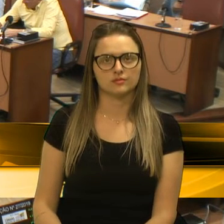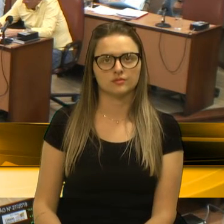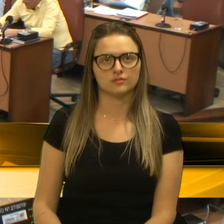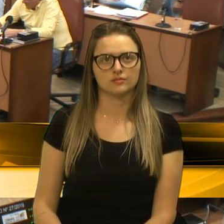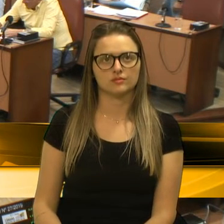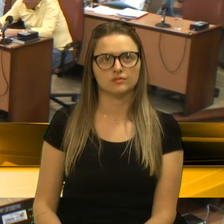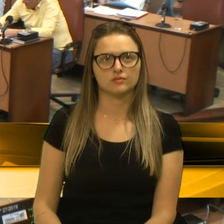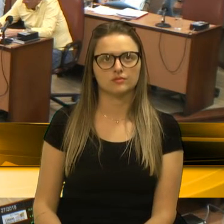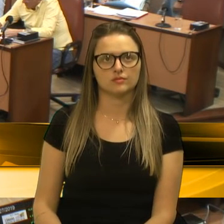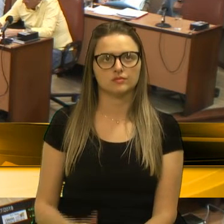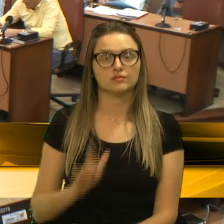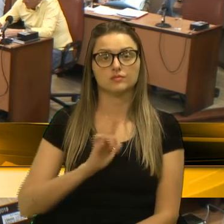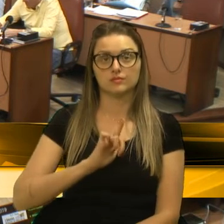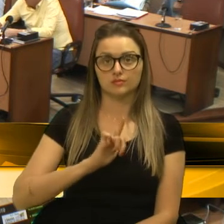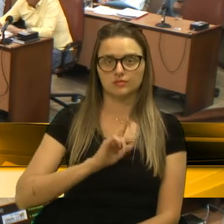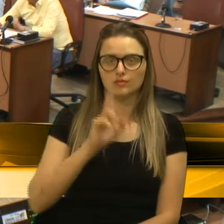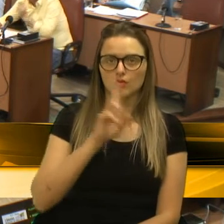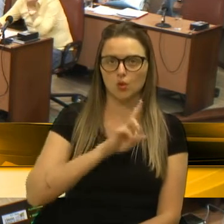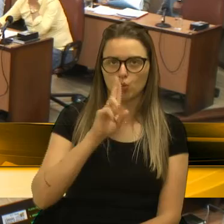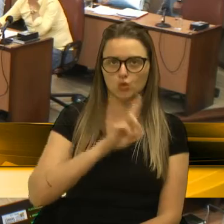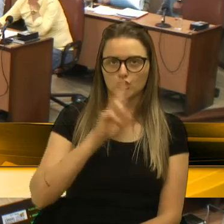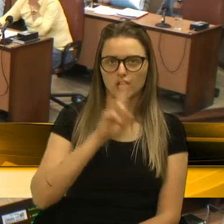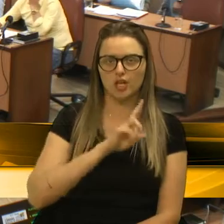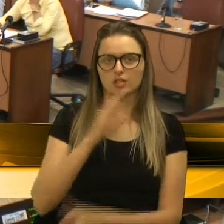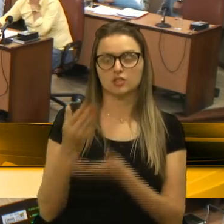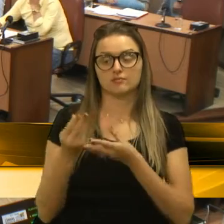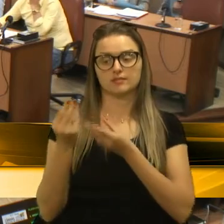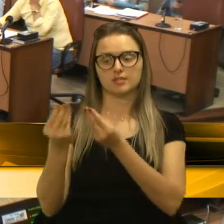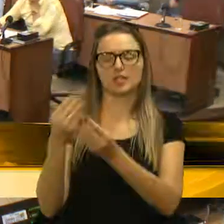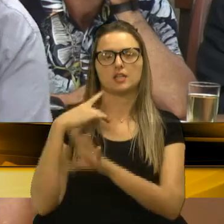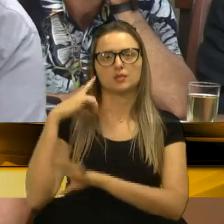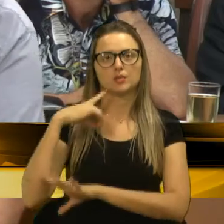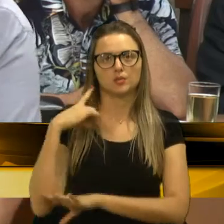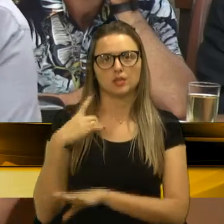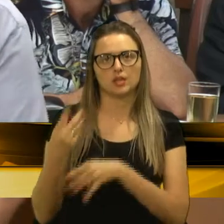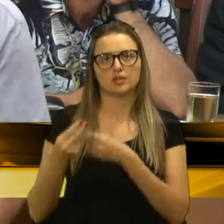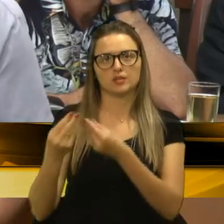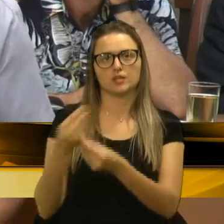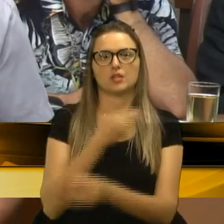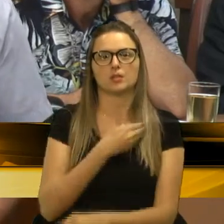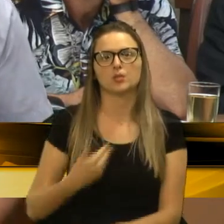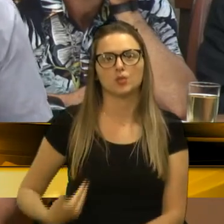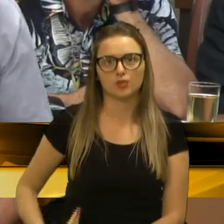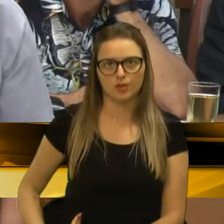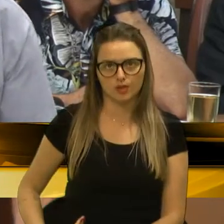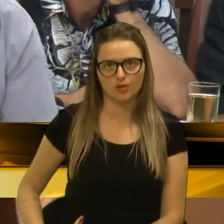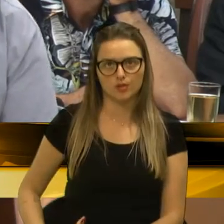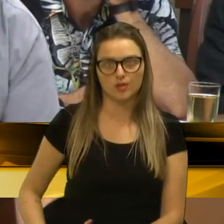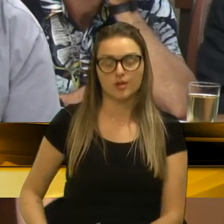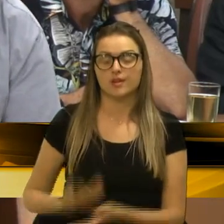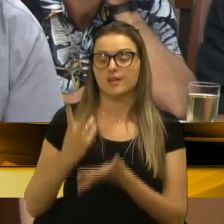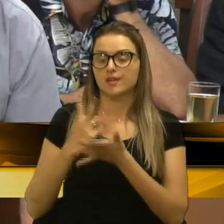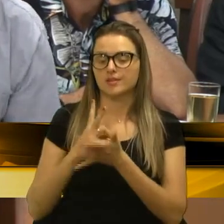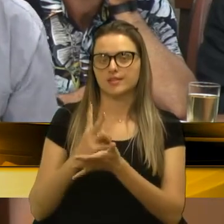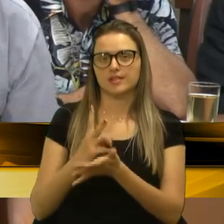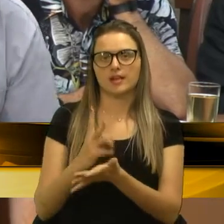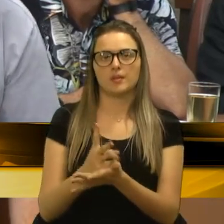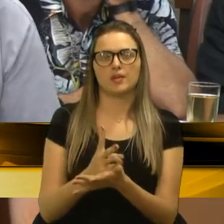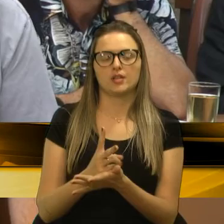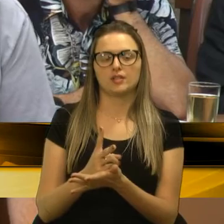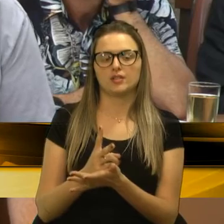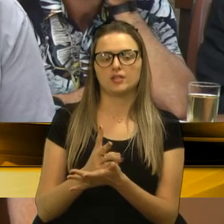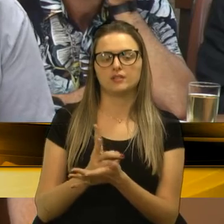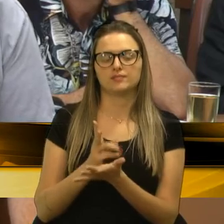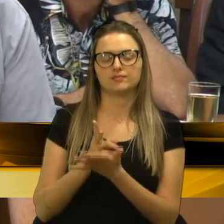urgência aos nossos deputados, ao governador, vendo que cada dia mais